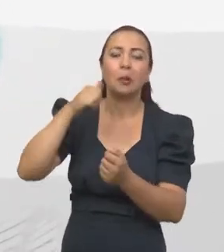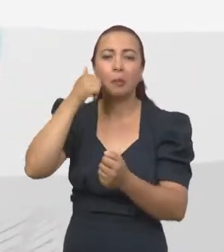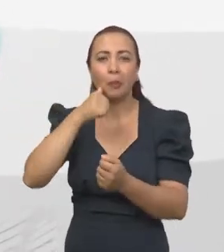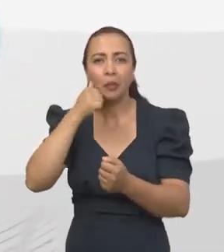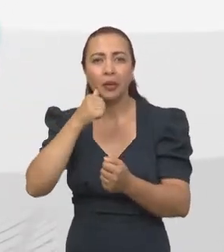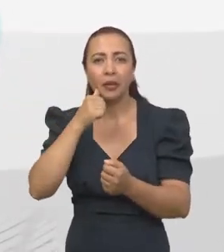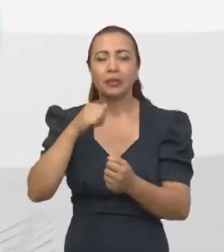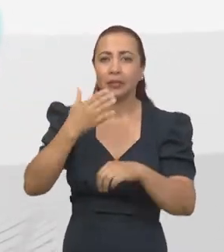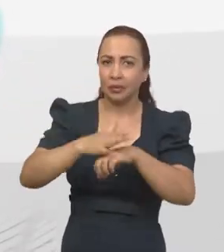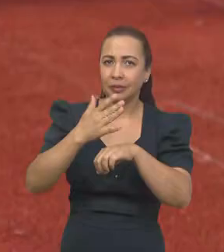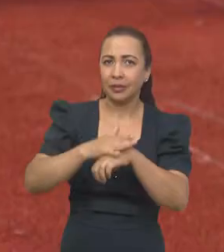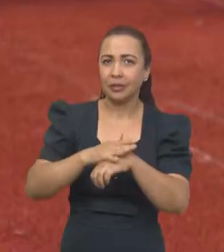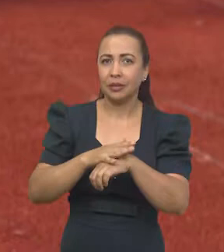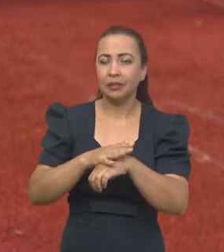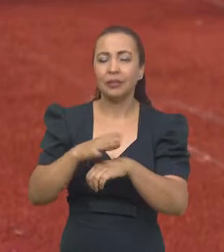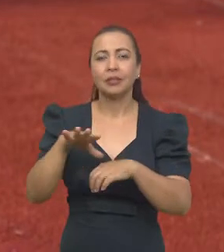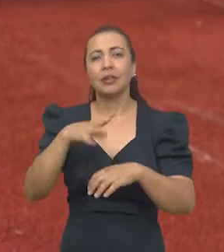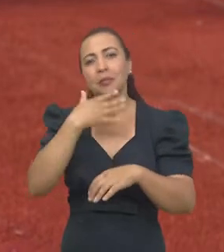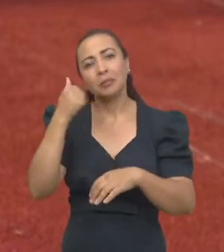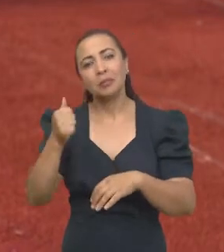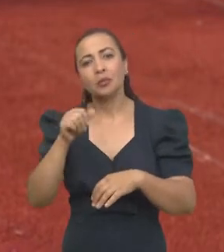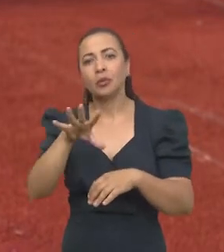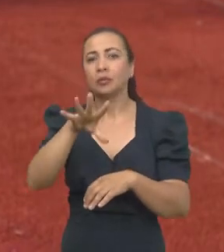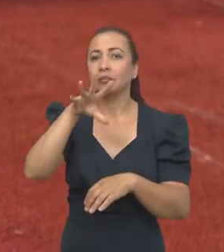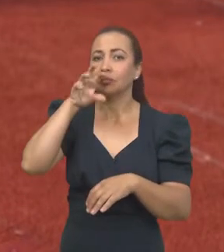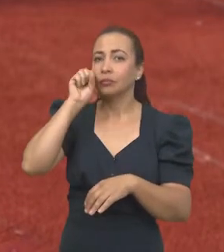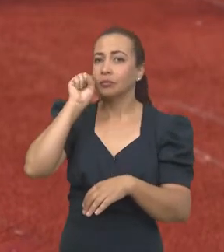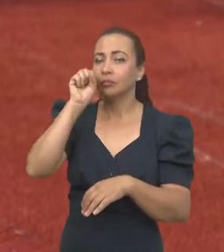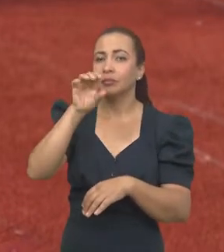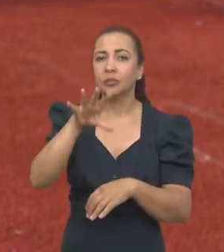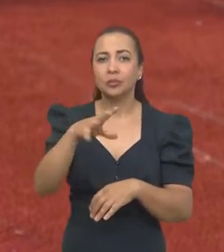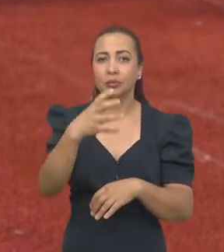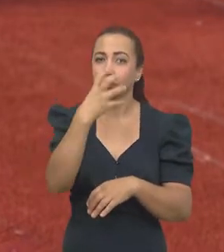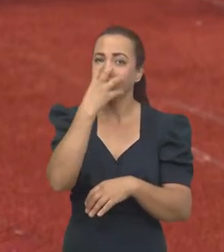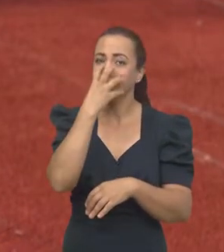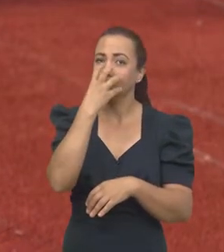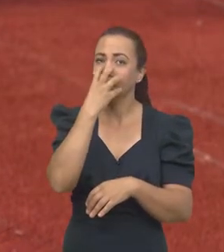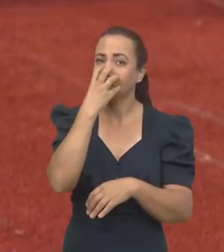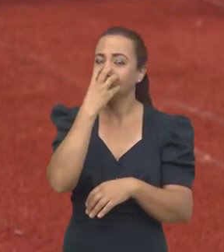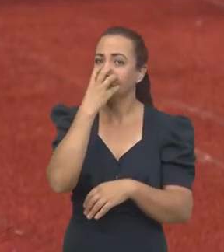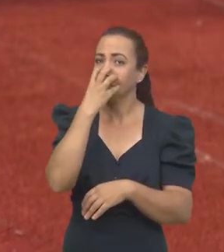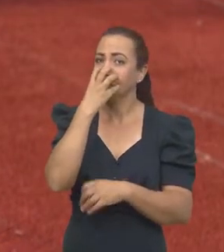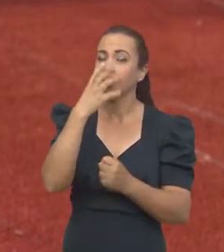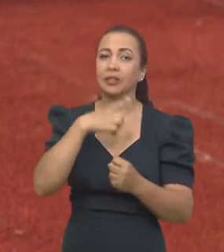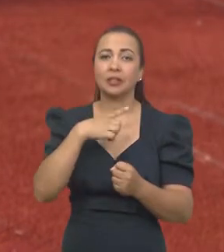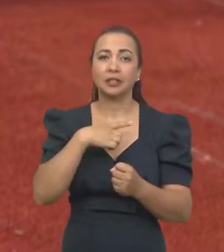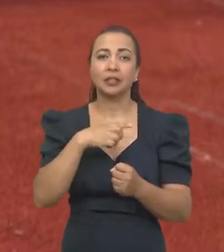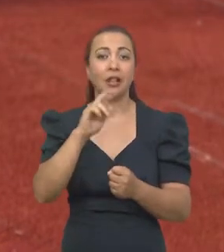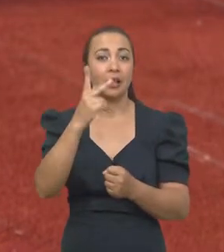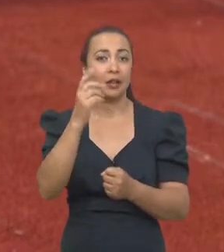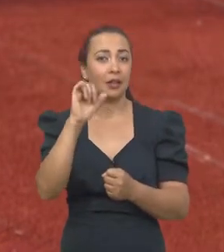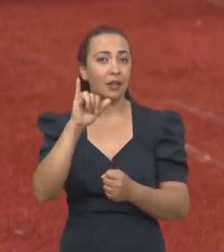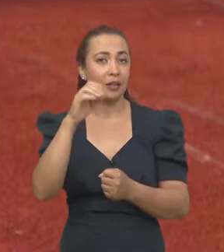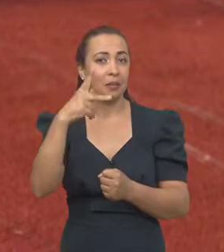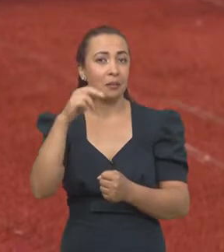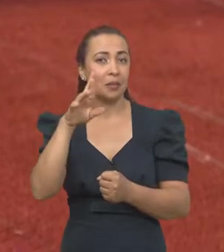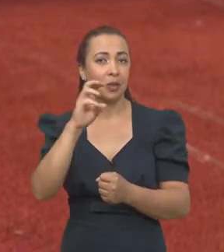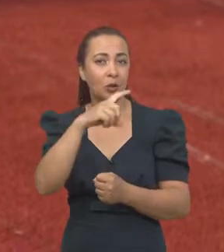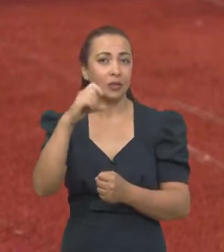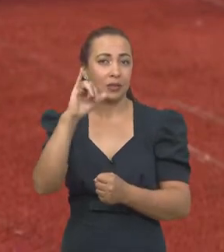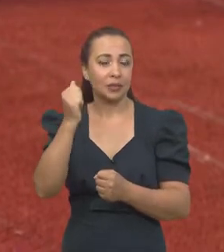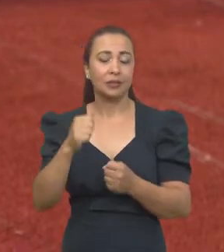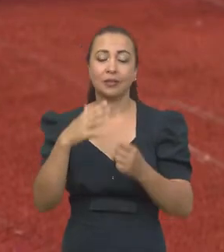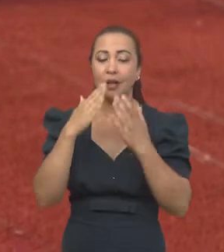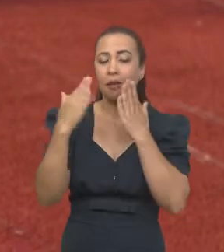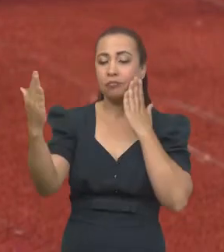utilizando a recuperação com oxigênio, dando um excesso de oxigênio, ou seja, a hiperoxia. E a gente